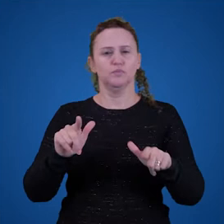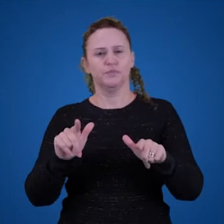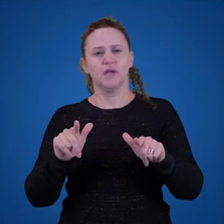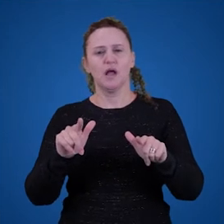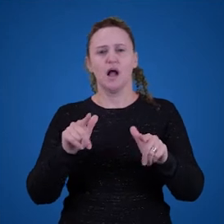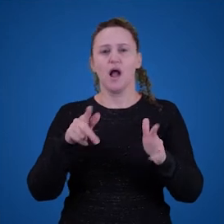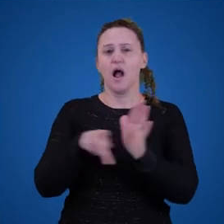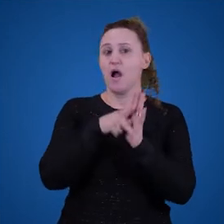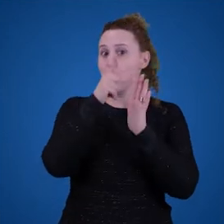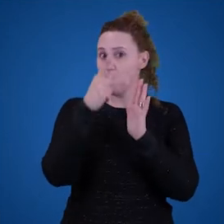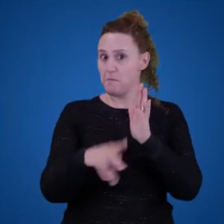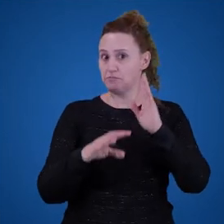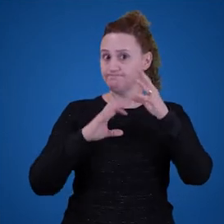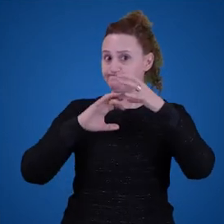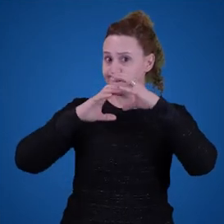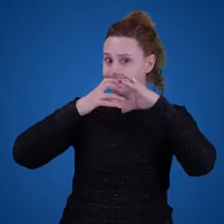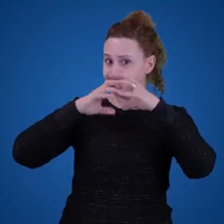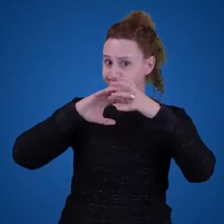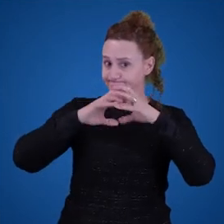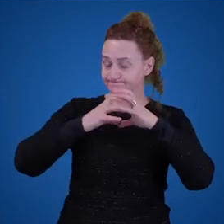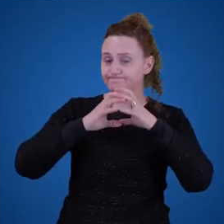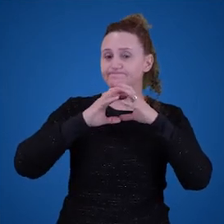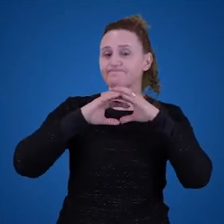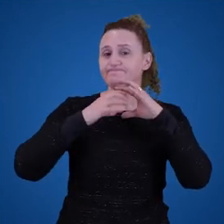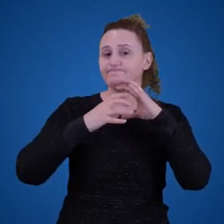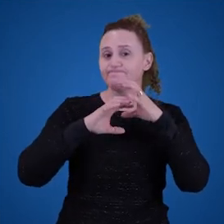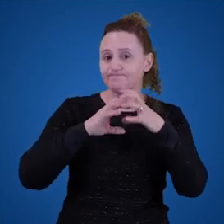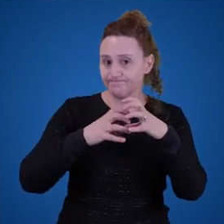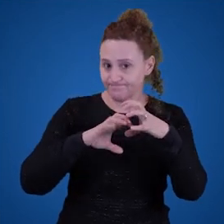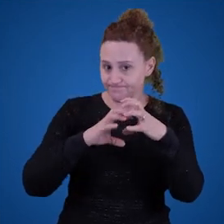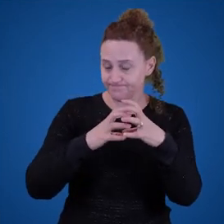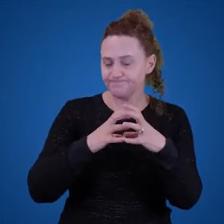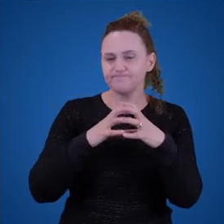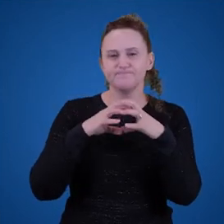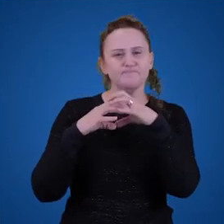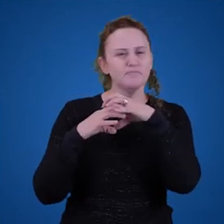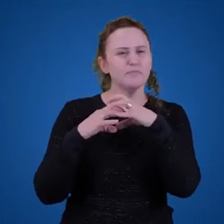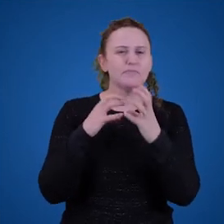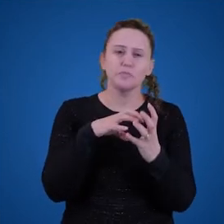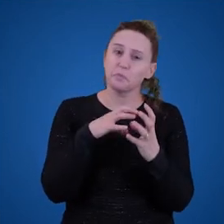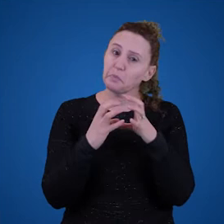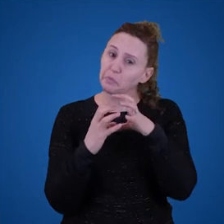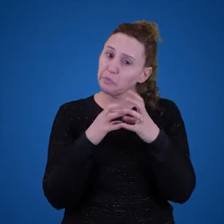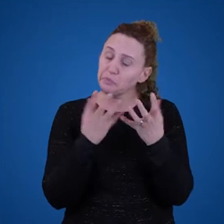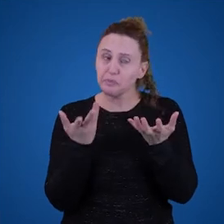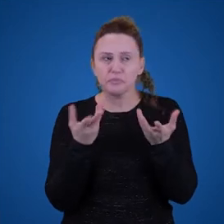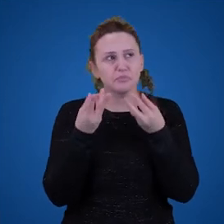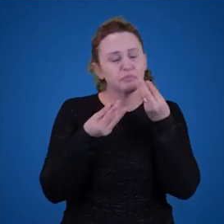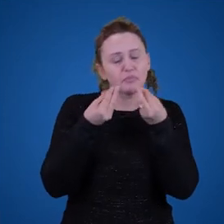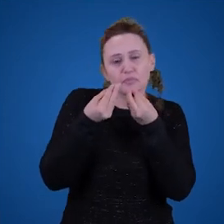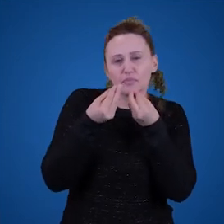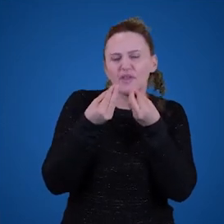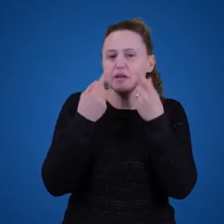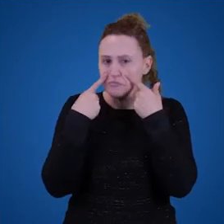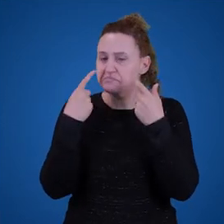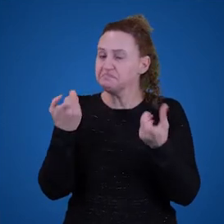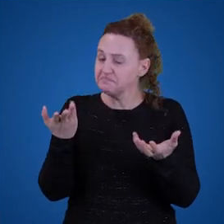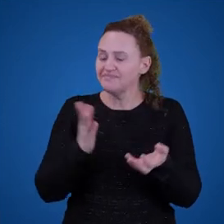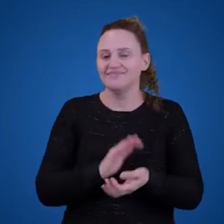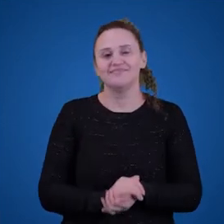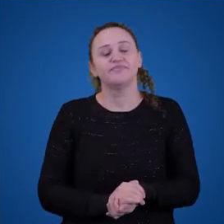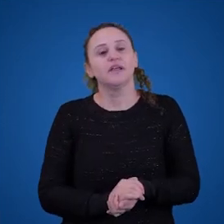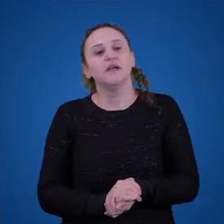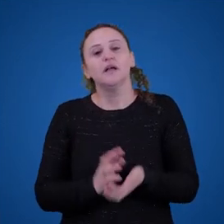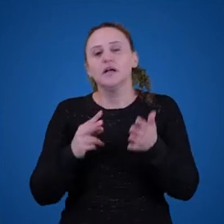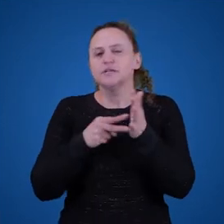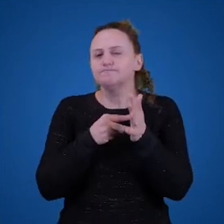estrutura humana da comunicação? Isso são questões bastante interessantes. O segundo fenômeno